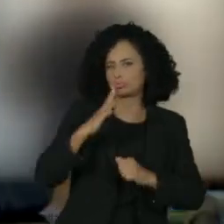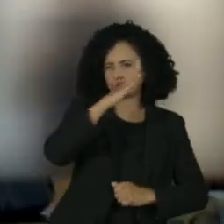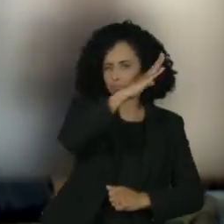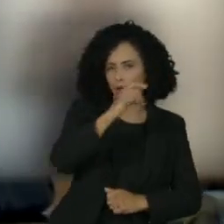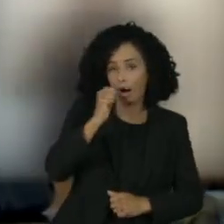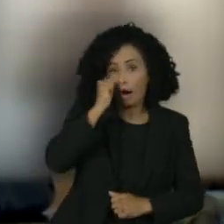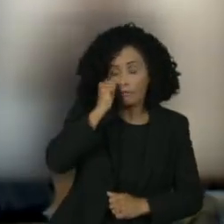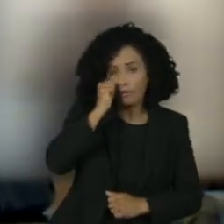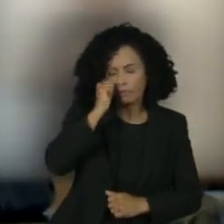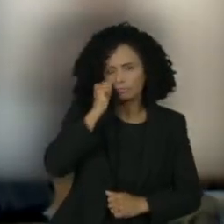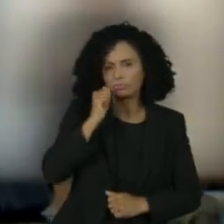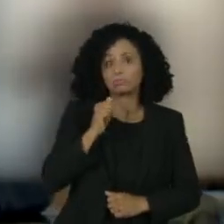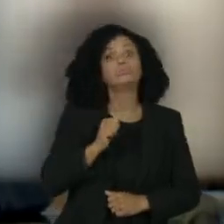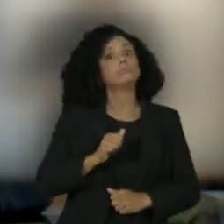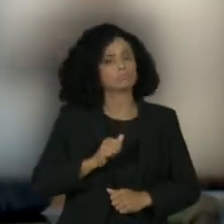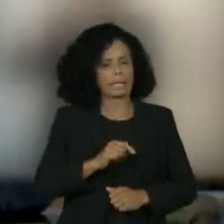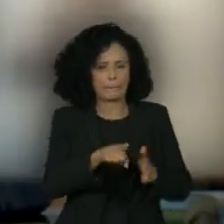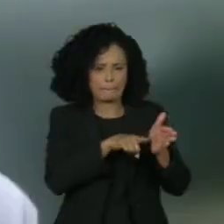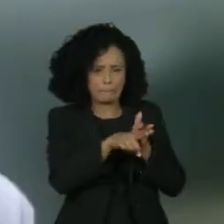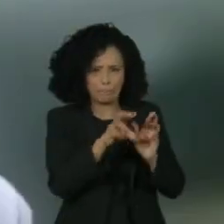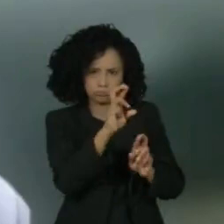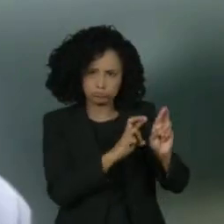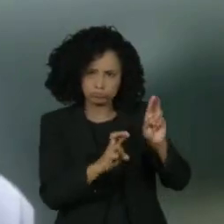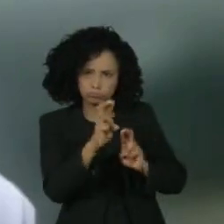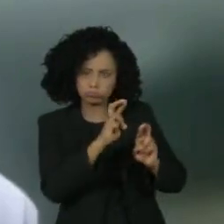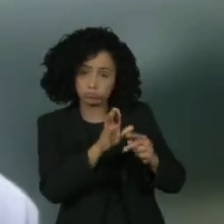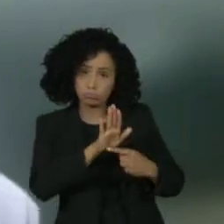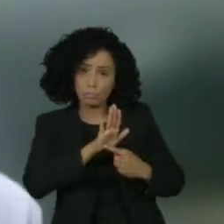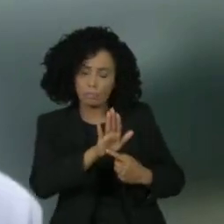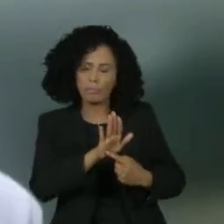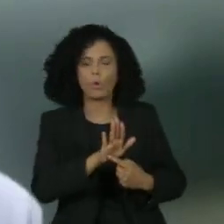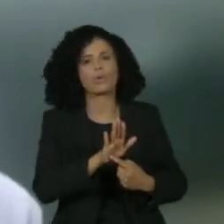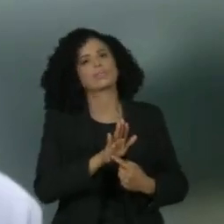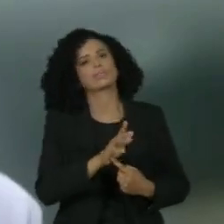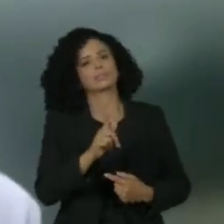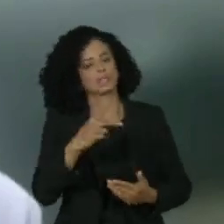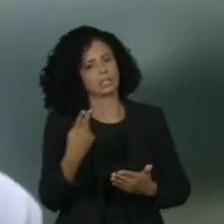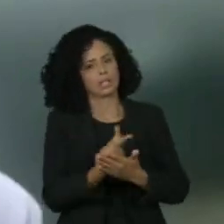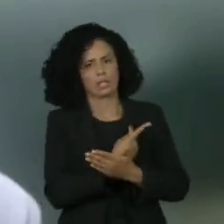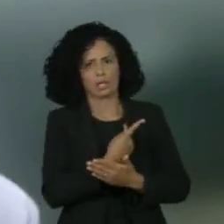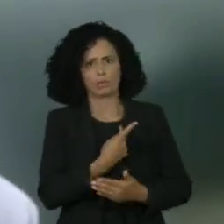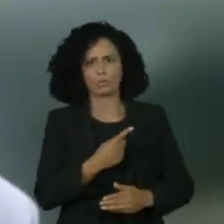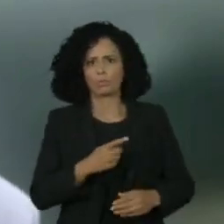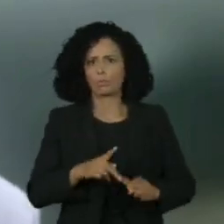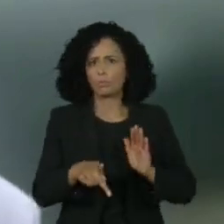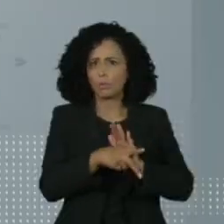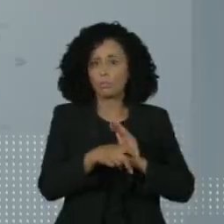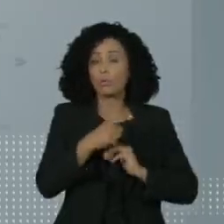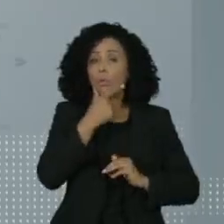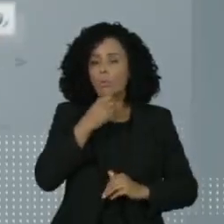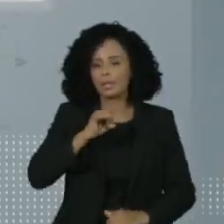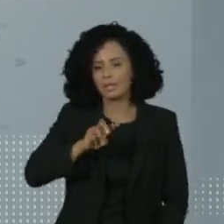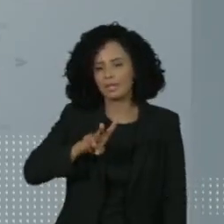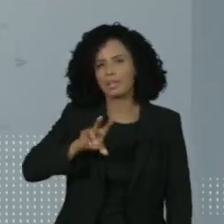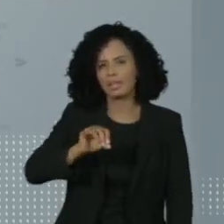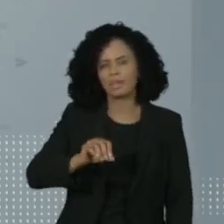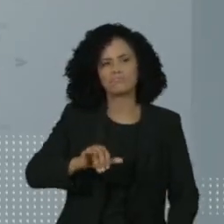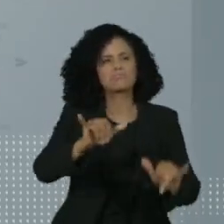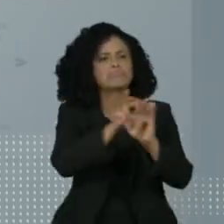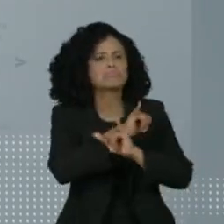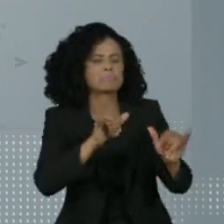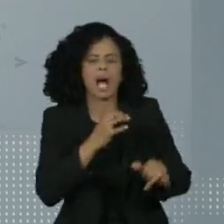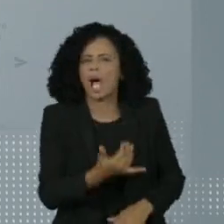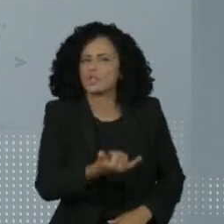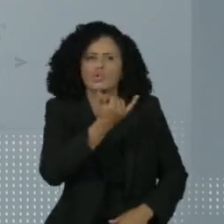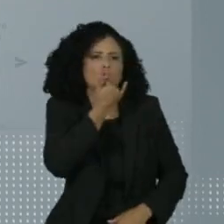inquérito revela outras participações no caso. De acordo com o jornal, o perito criminal Ivo Peixinho contou ter sido consultado